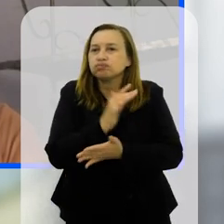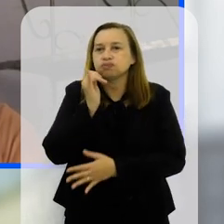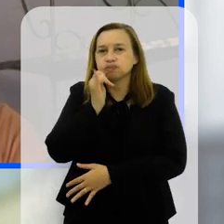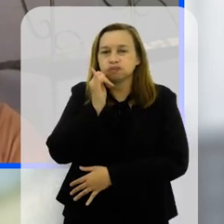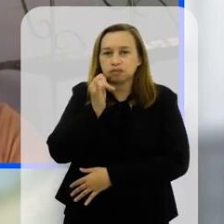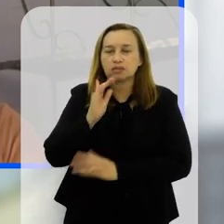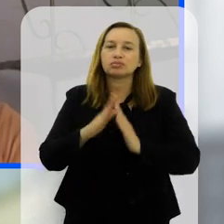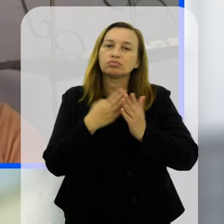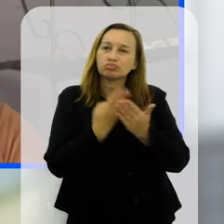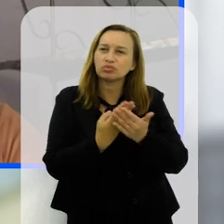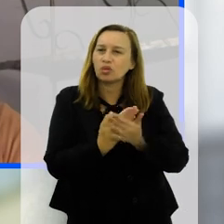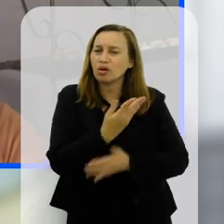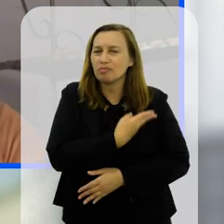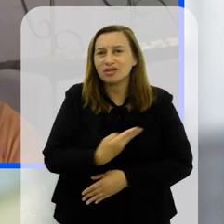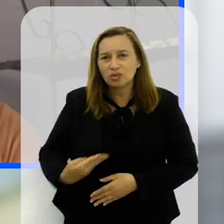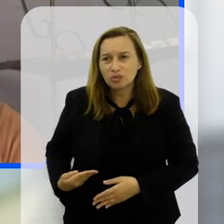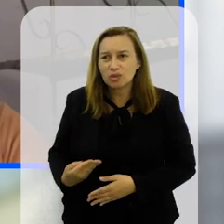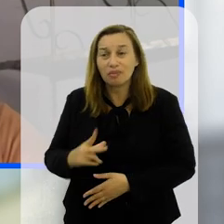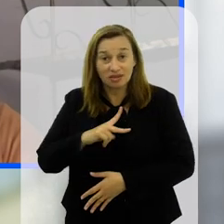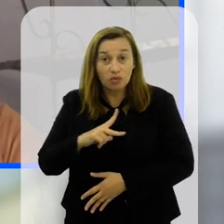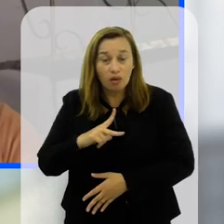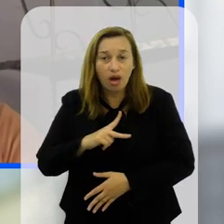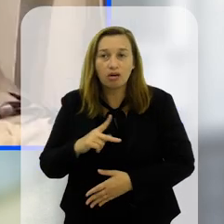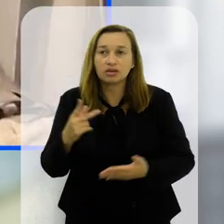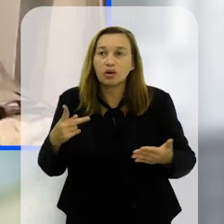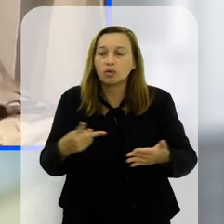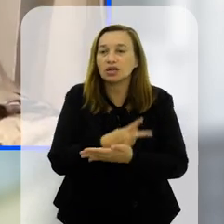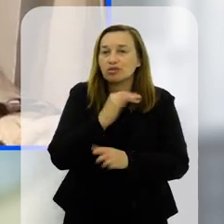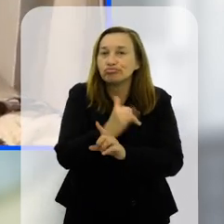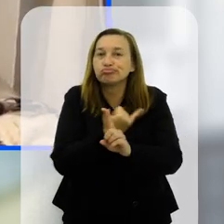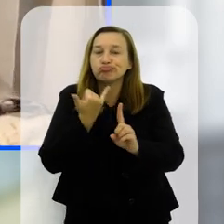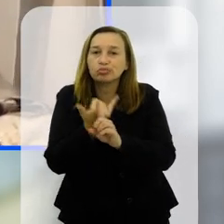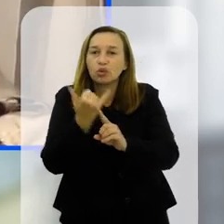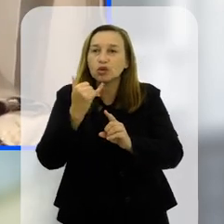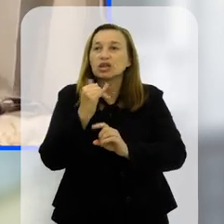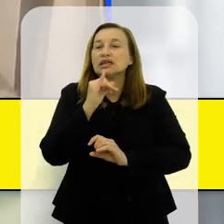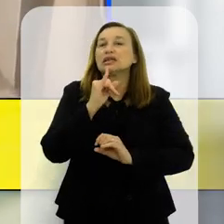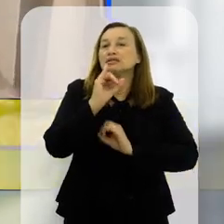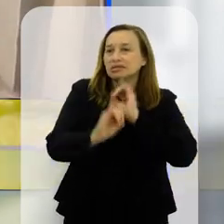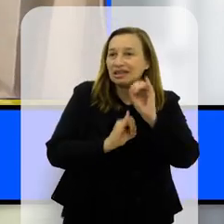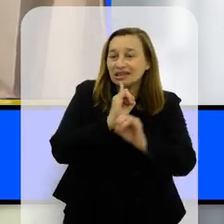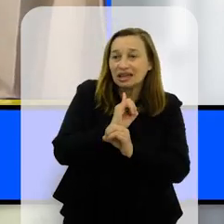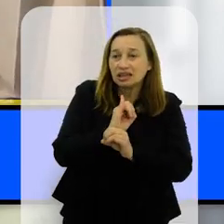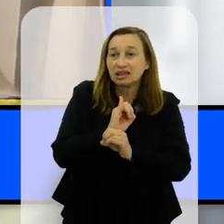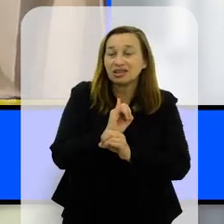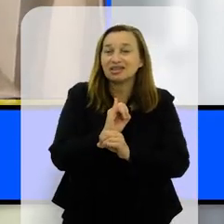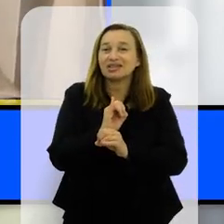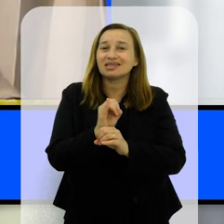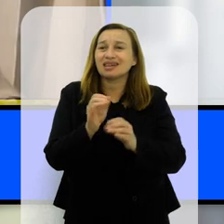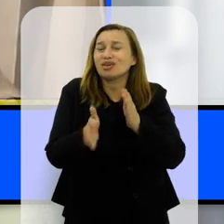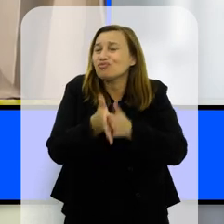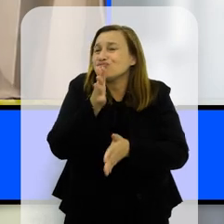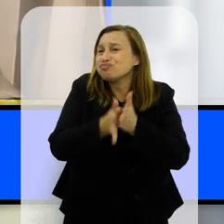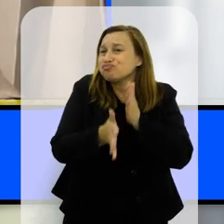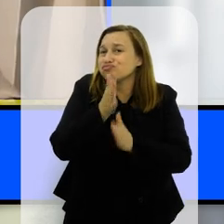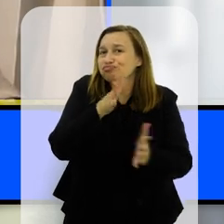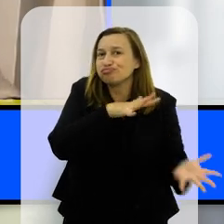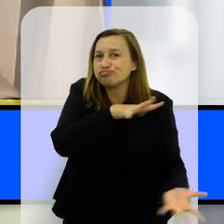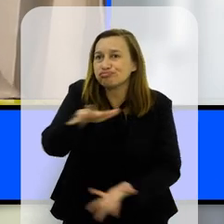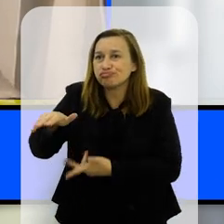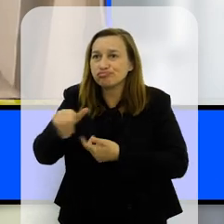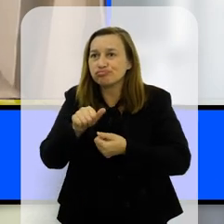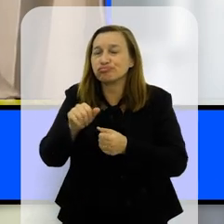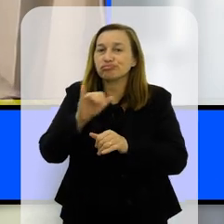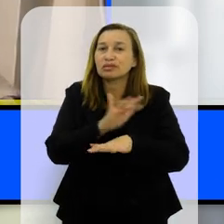inclusive tem alguns relatos né de algumas escolas particulares onde acontece o bullying virtual então assim a gente tá numa era